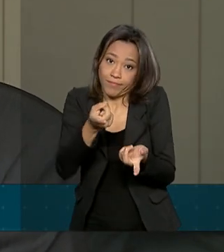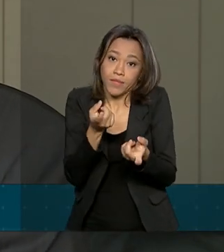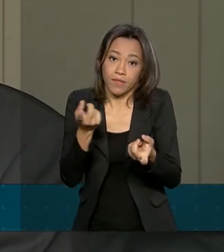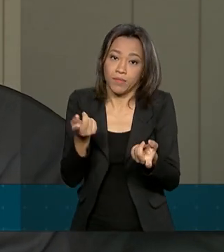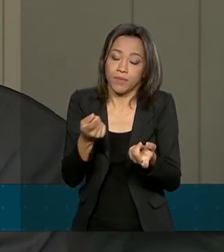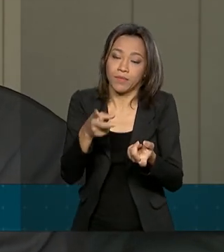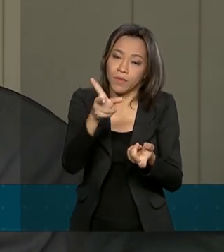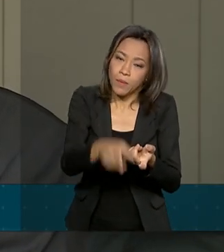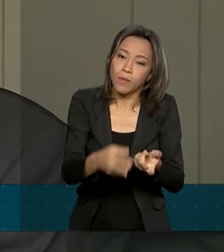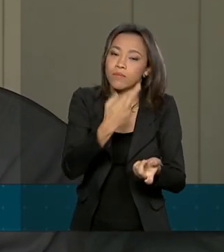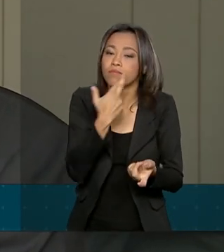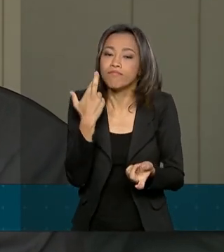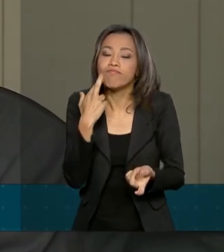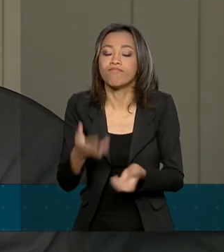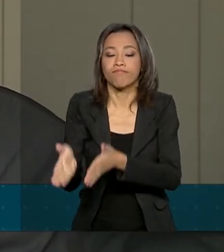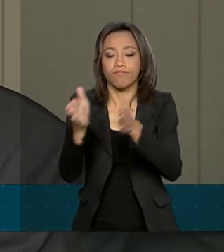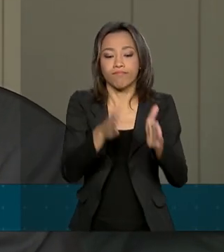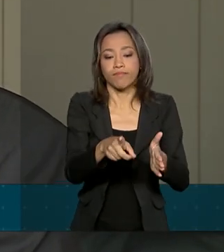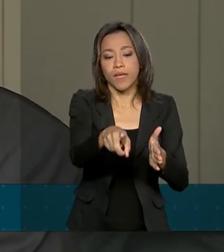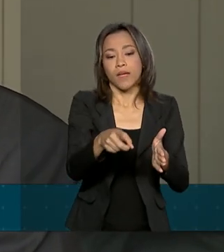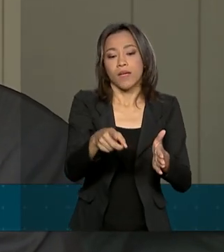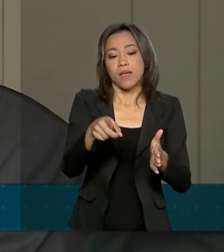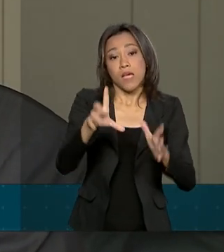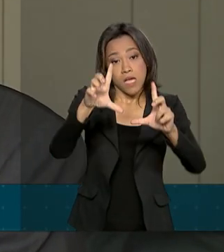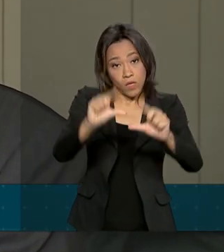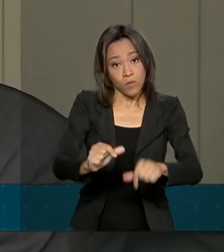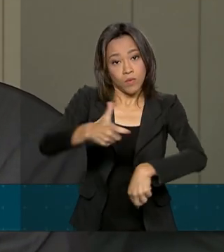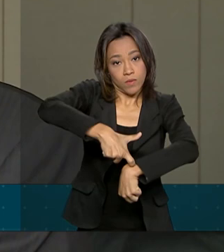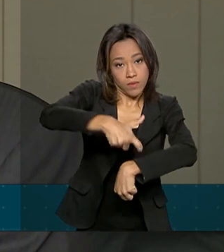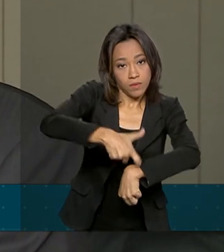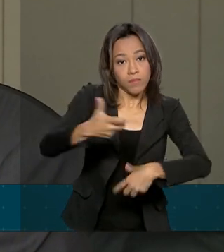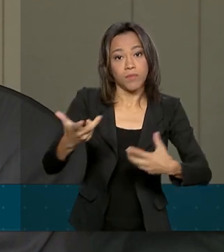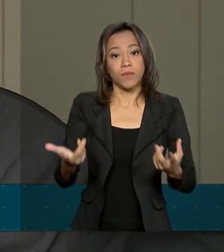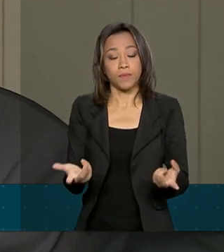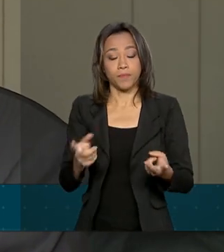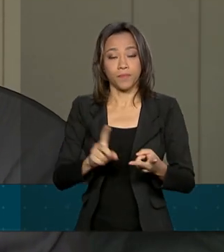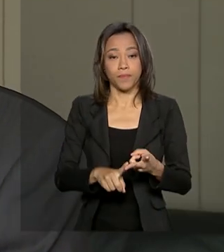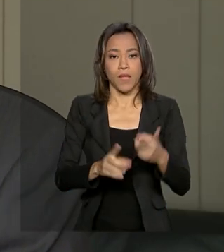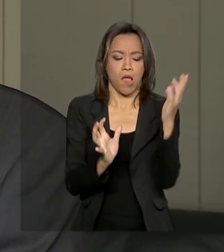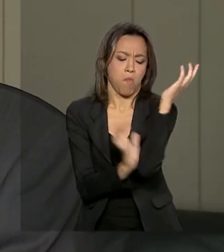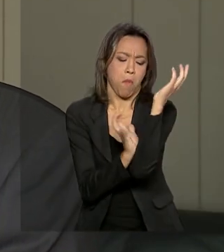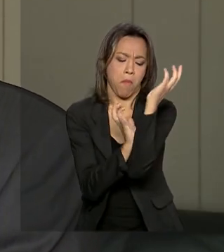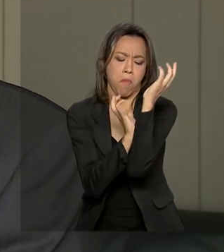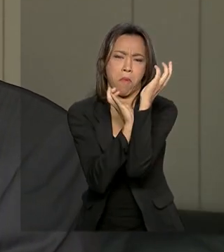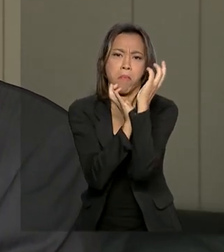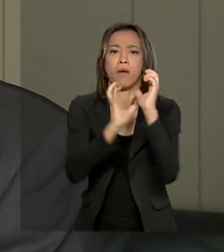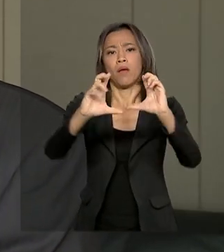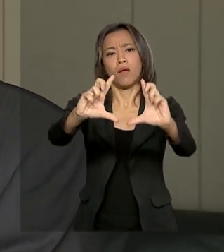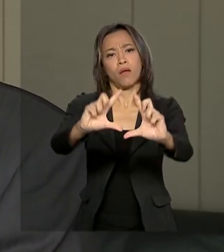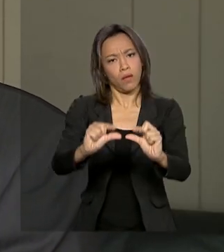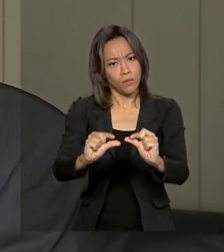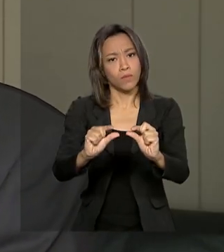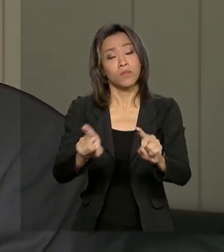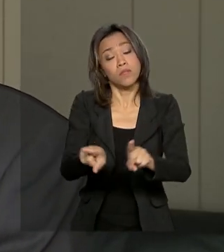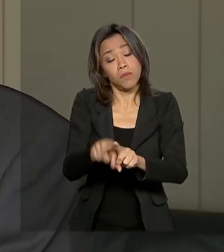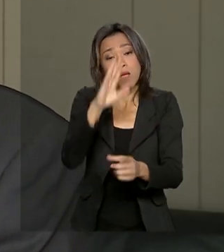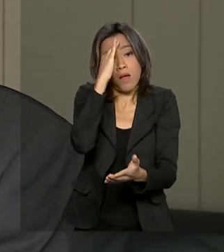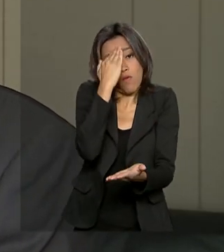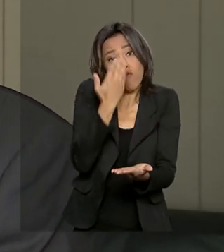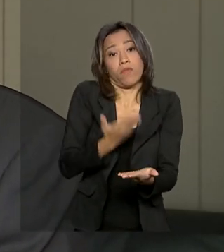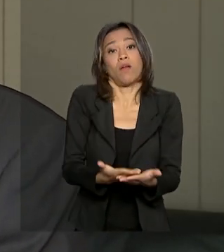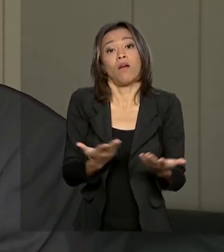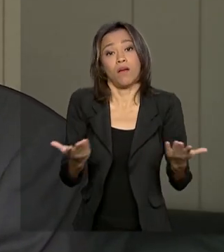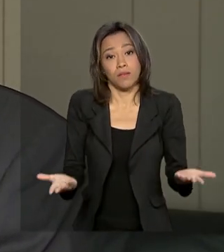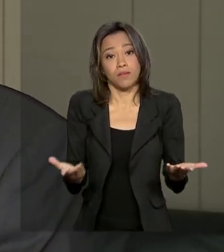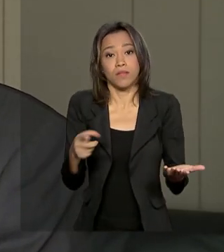os penduricalhos de custo de tempo, a desbotocratização fica para trás, e o aumento da confiança. Esse é um